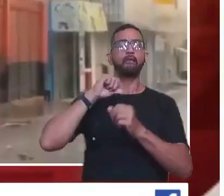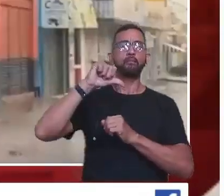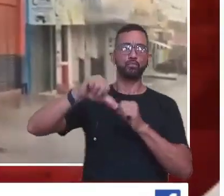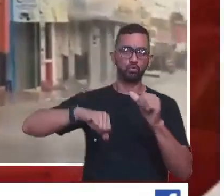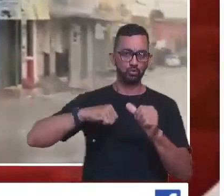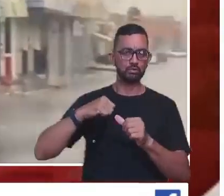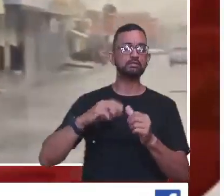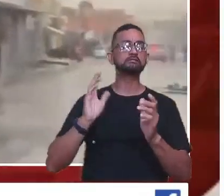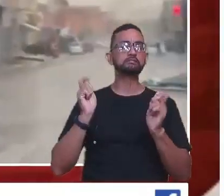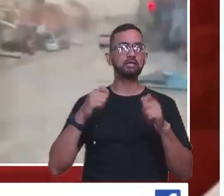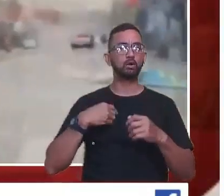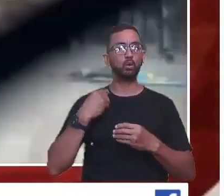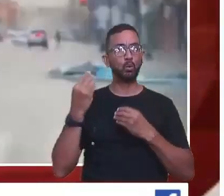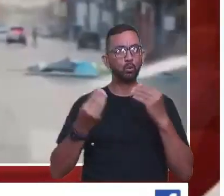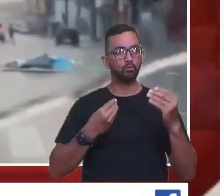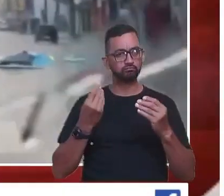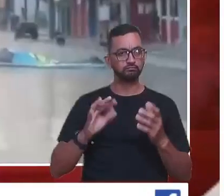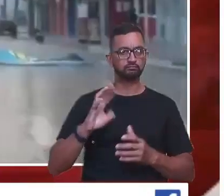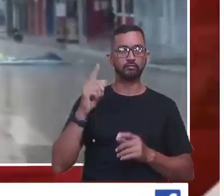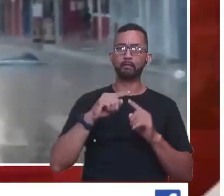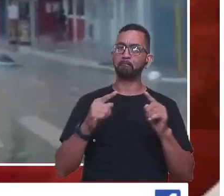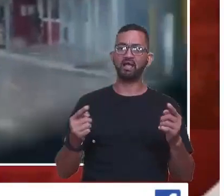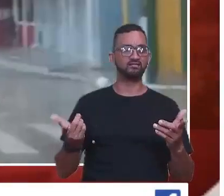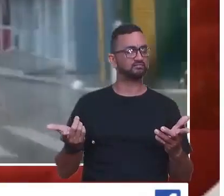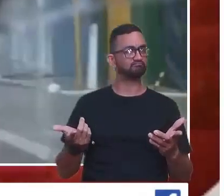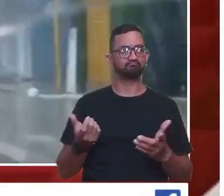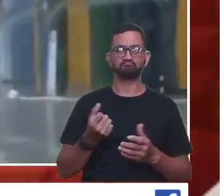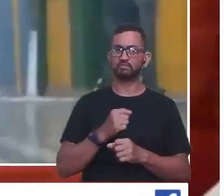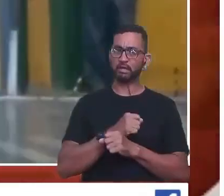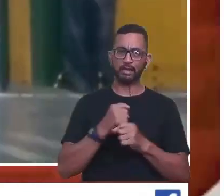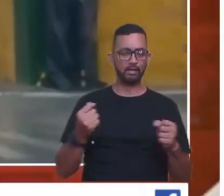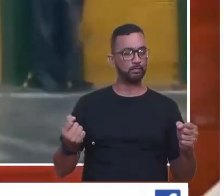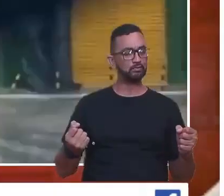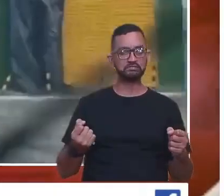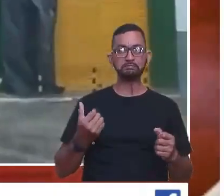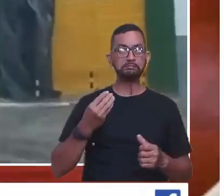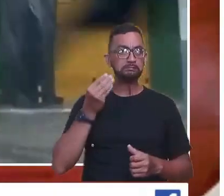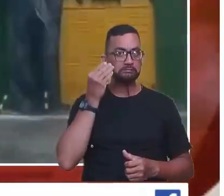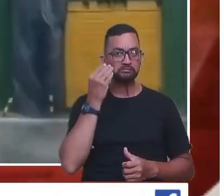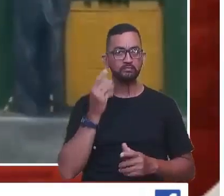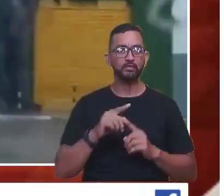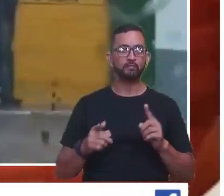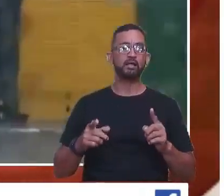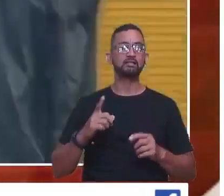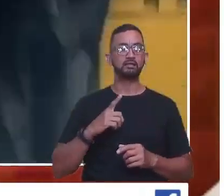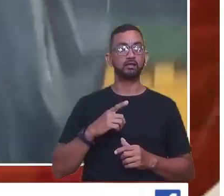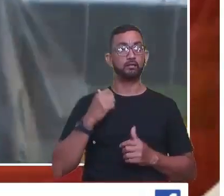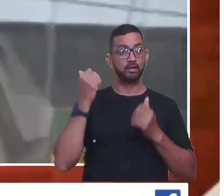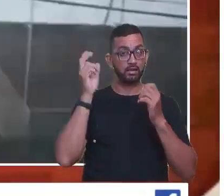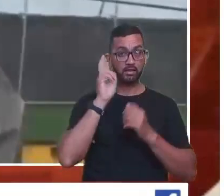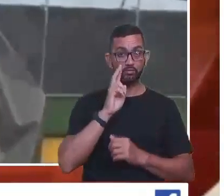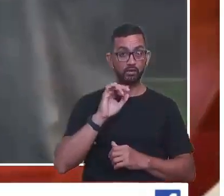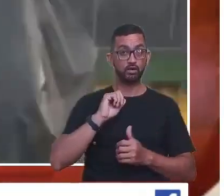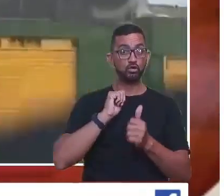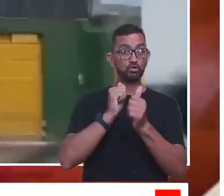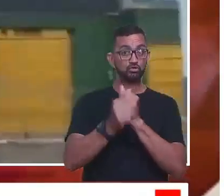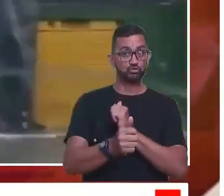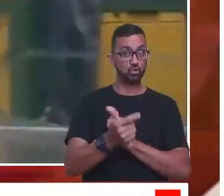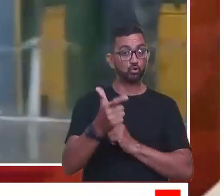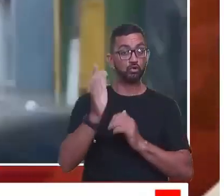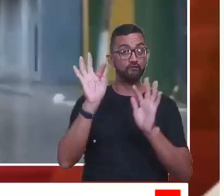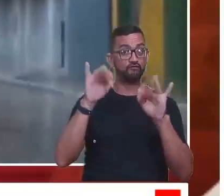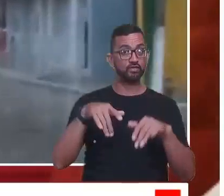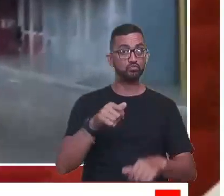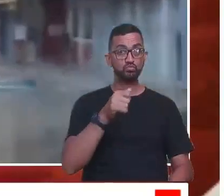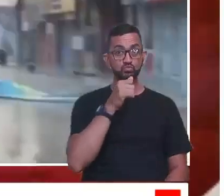realmente cada mudança e conseguir prever algo dessa magnitude. Mas, realmente, uma coisa totalmente inesperada. E aí, vale a gente ressaltar que o jogo do